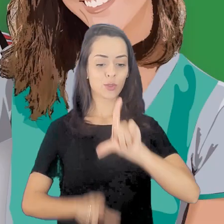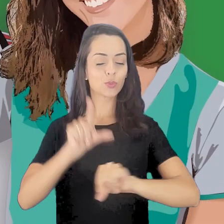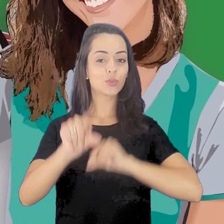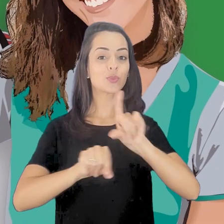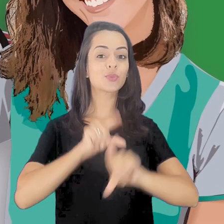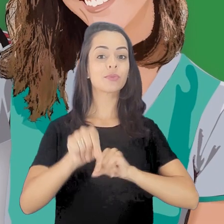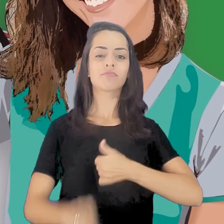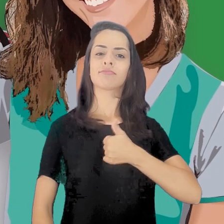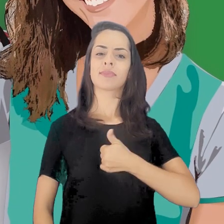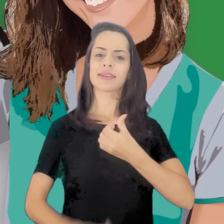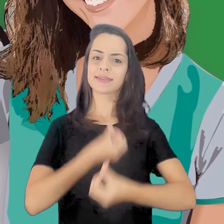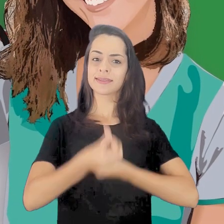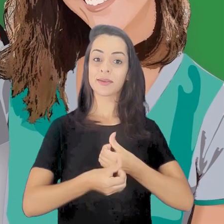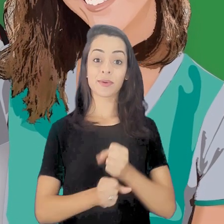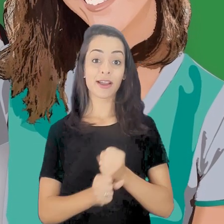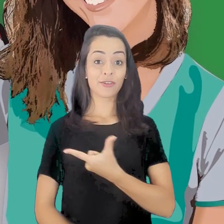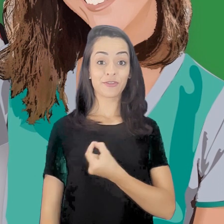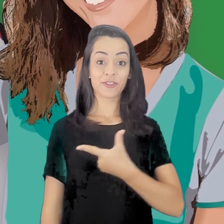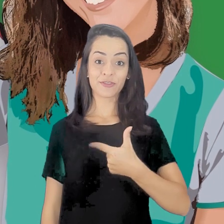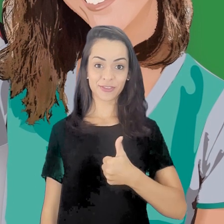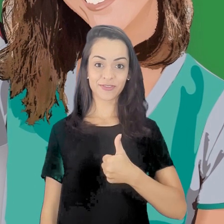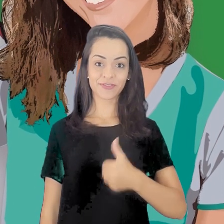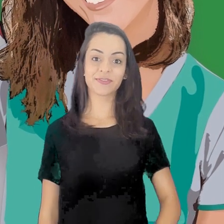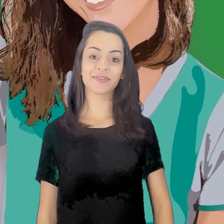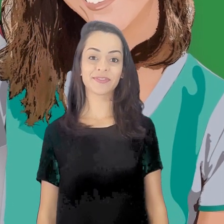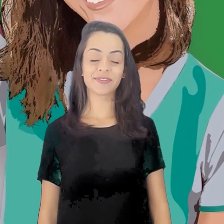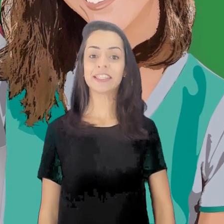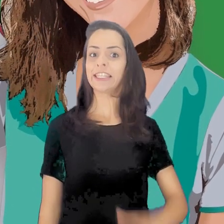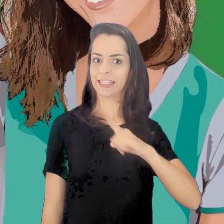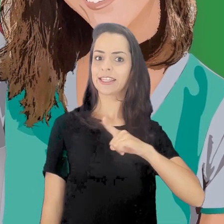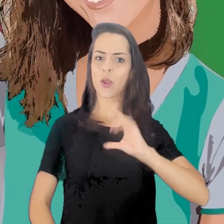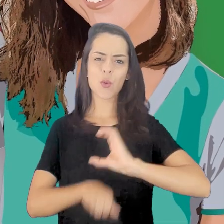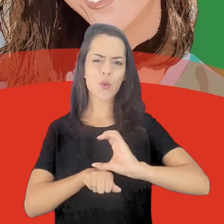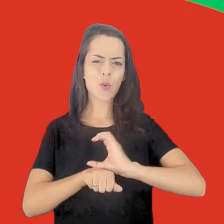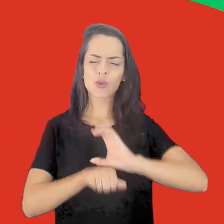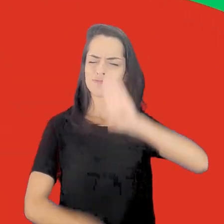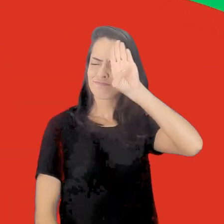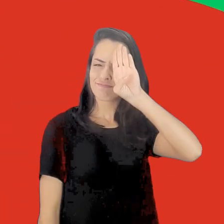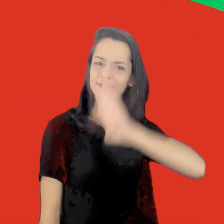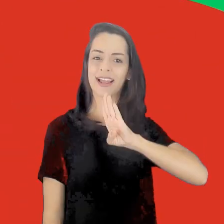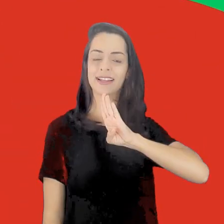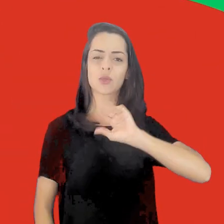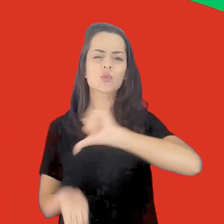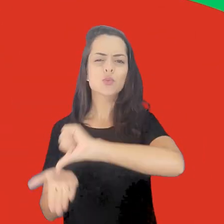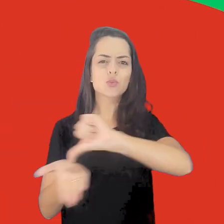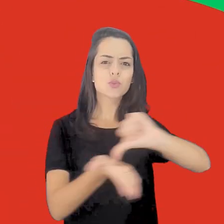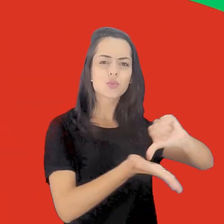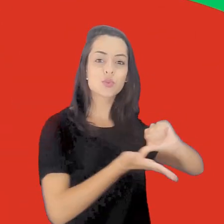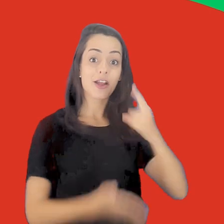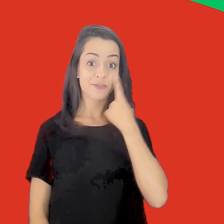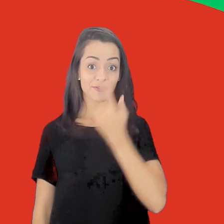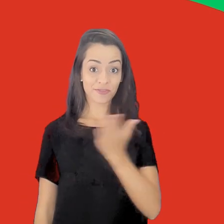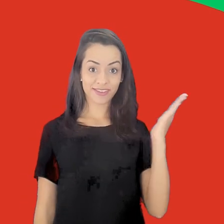Inscrições abertas para o processo seletivo para o primeiro semestre letivo de 2021. Vagas para cursos totalmente